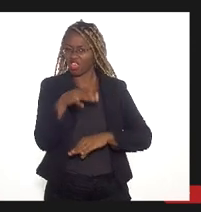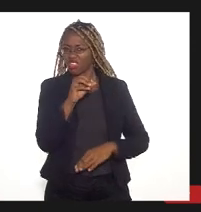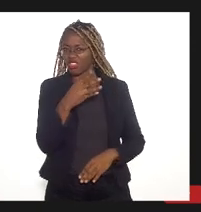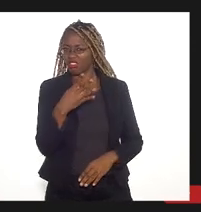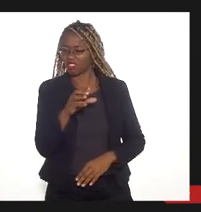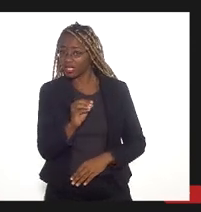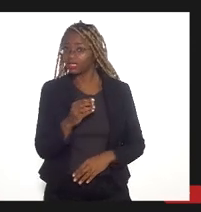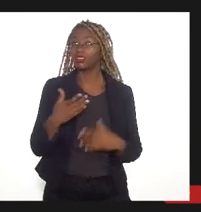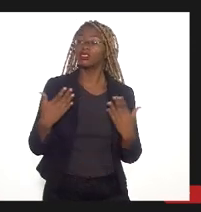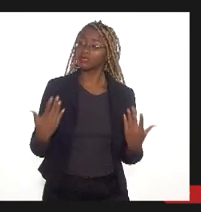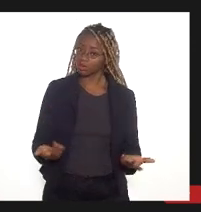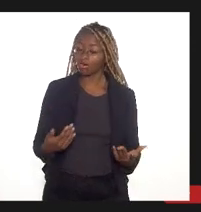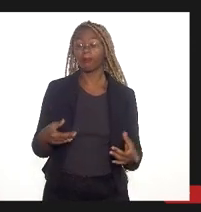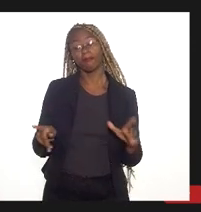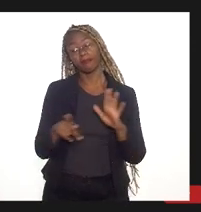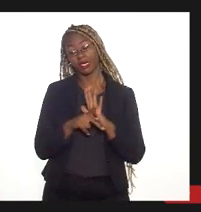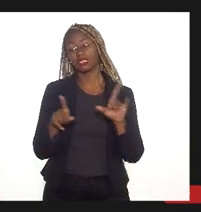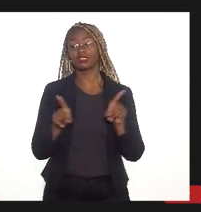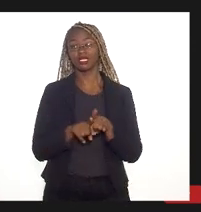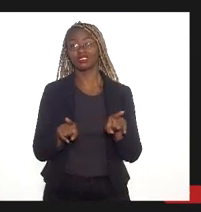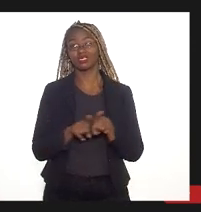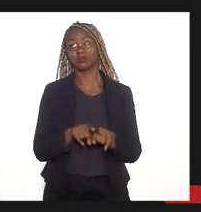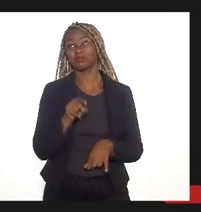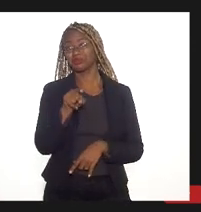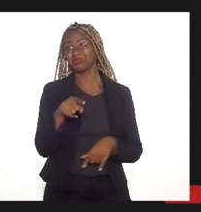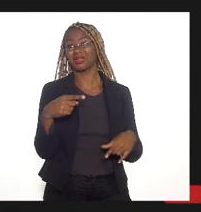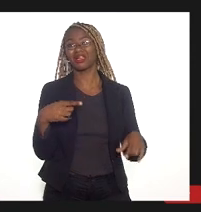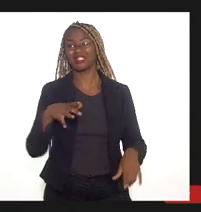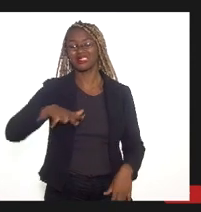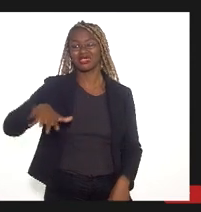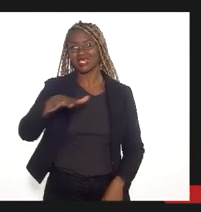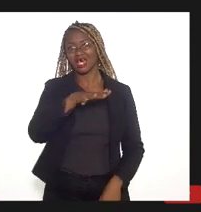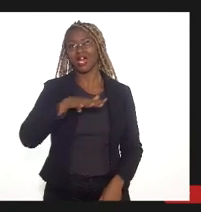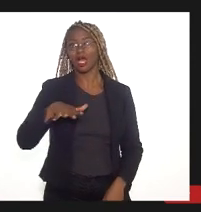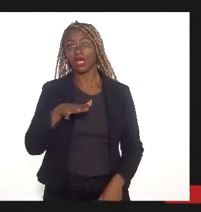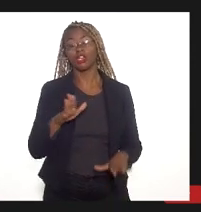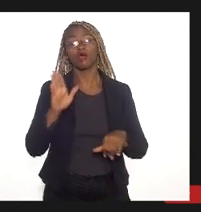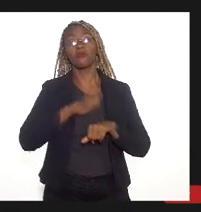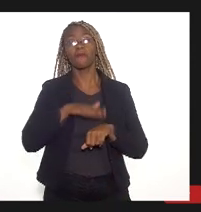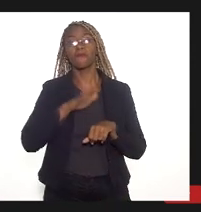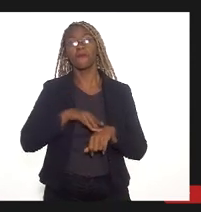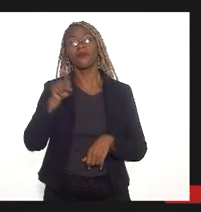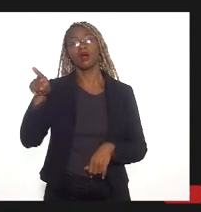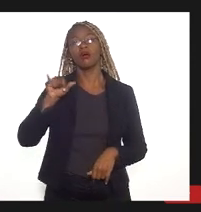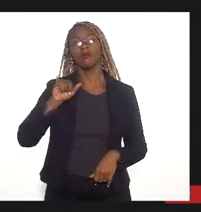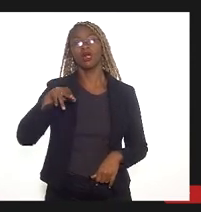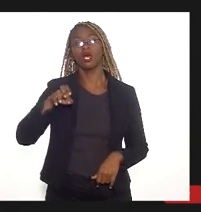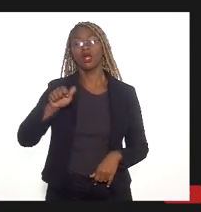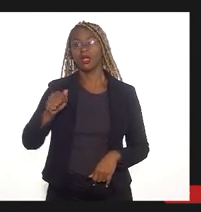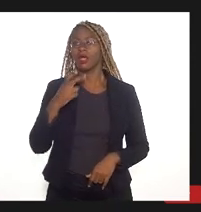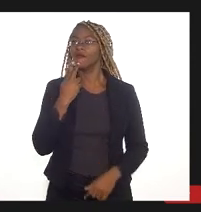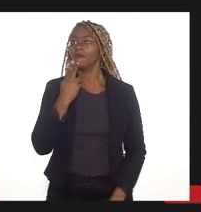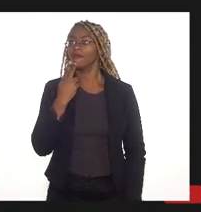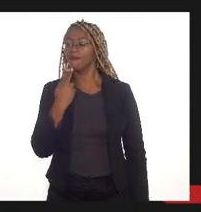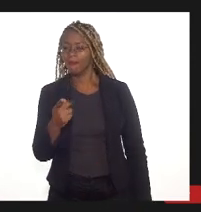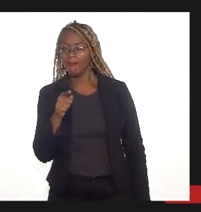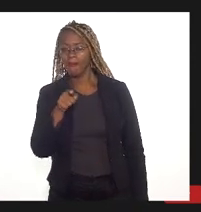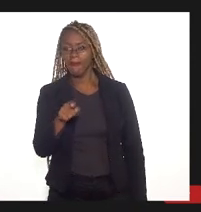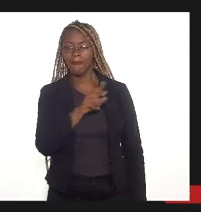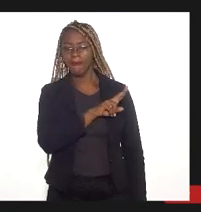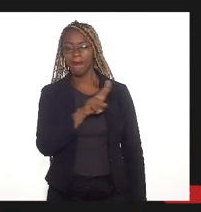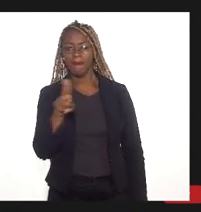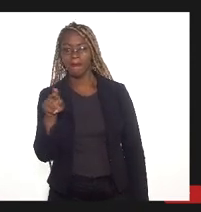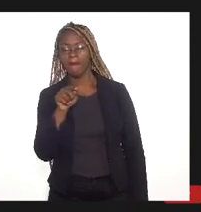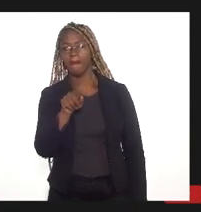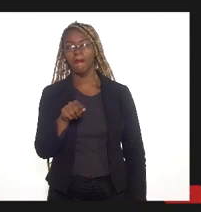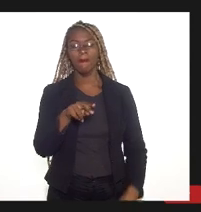zona de ocupação condicionada do Baixo Iguaçu que o próprio INEA chamou dessa forma, desse